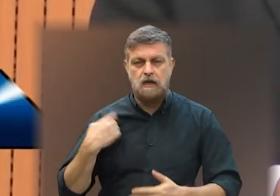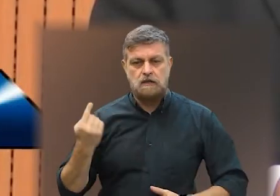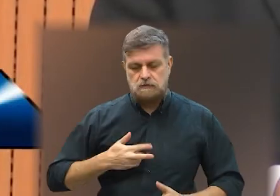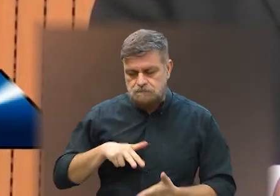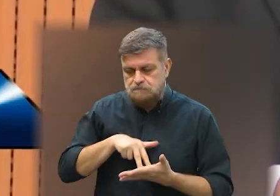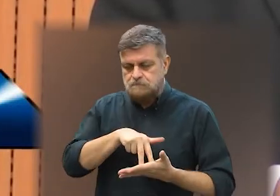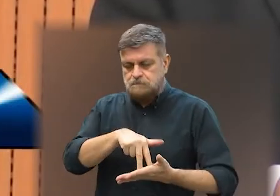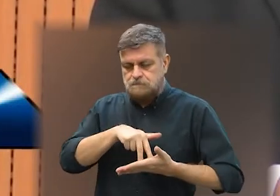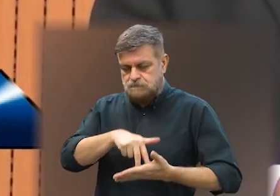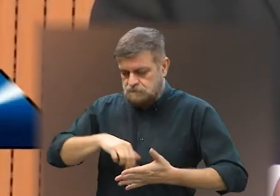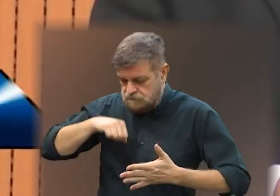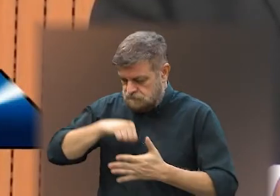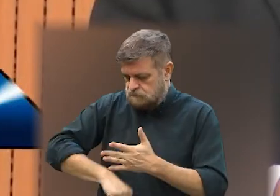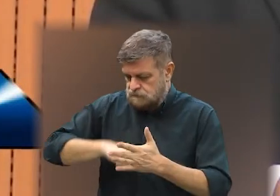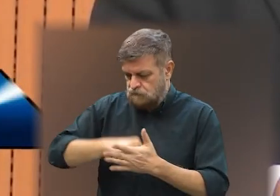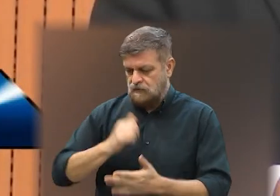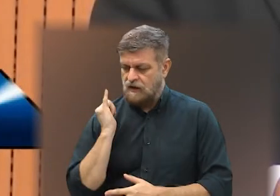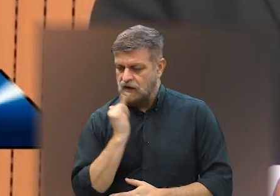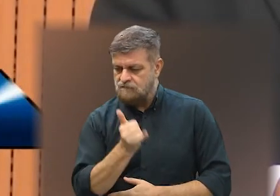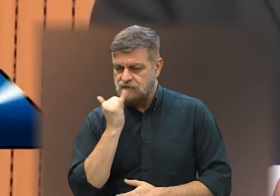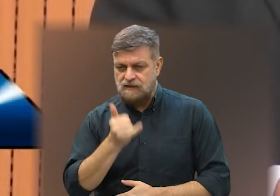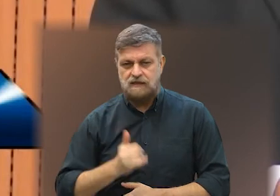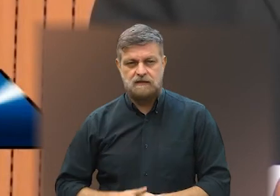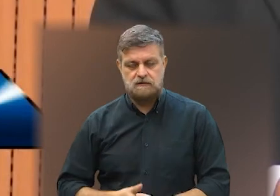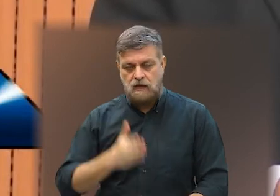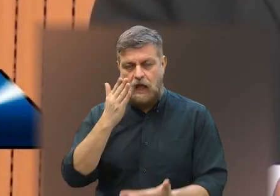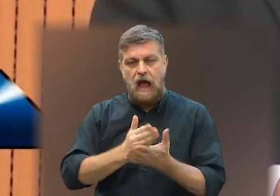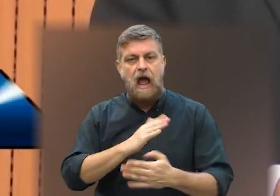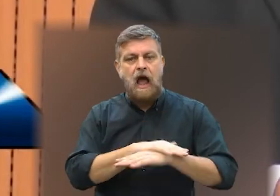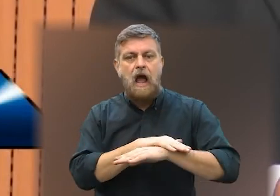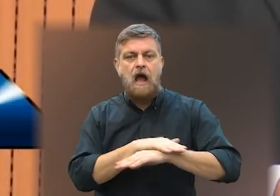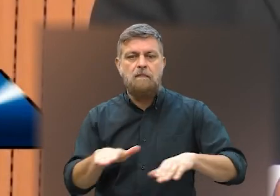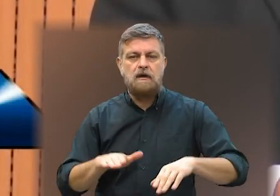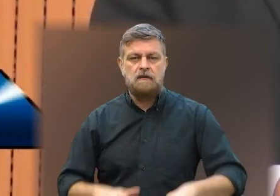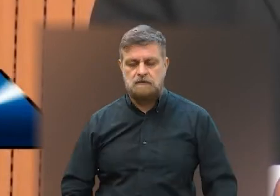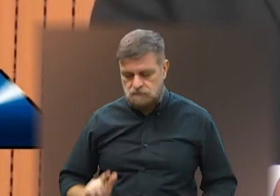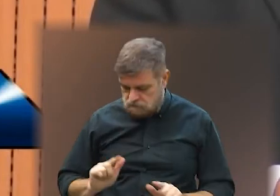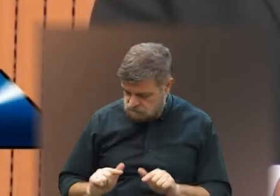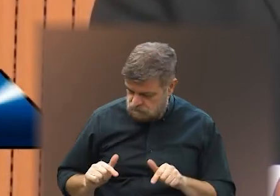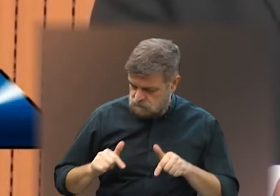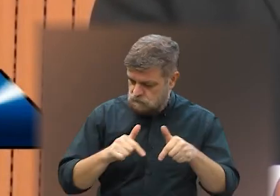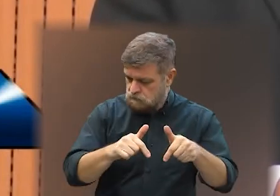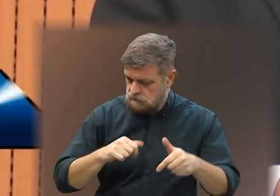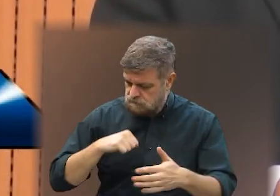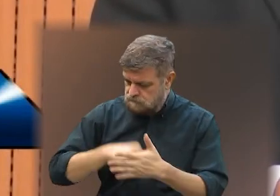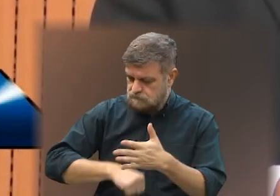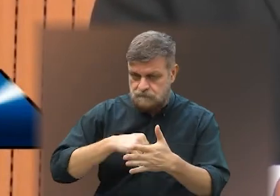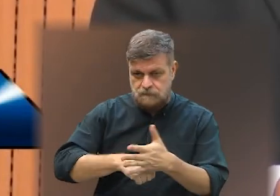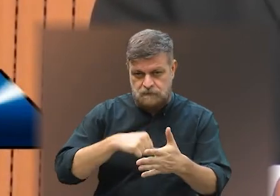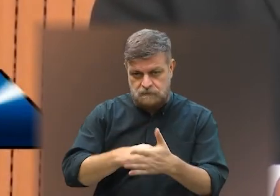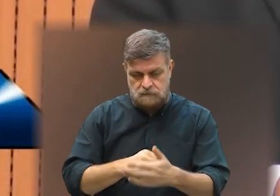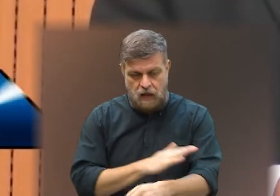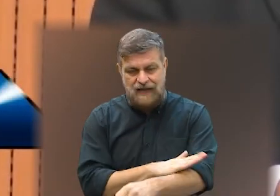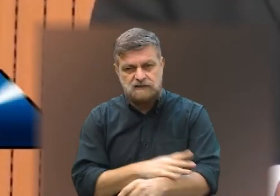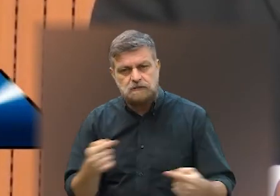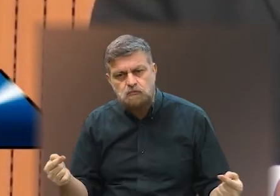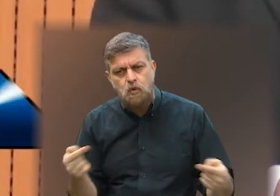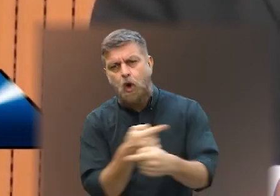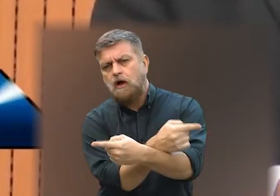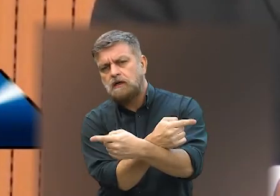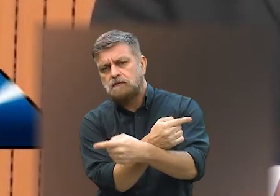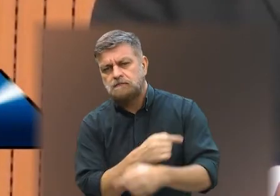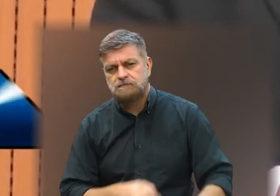Mas, por enquanto, a gente ainda vai, vamos ter que falar não basta continuarmos a nossa luta contra